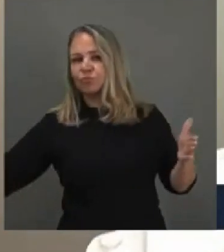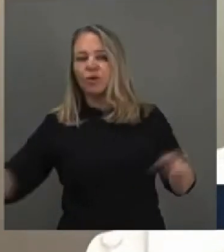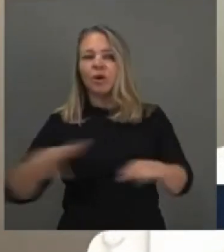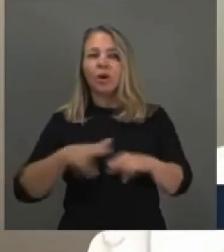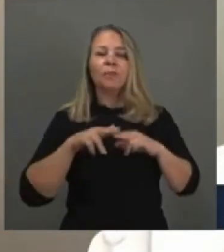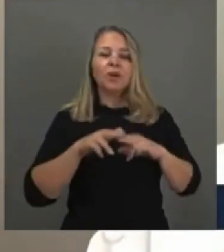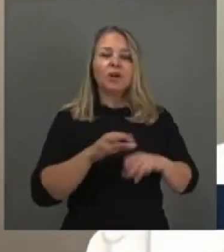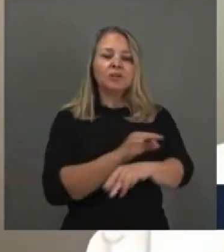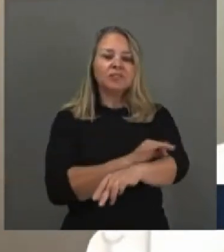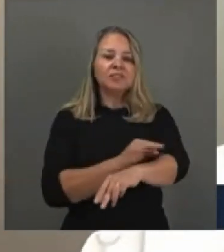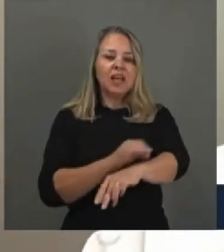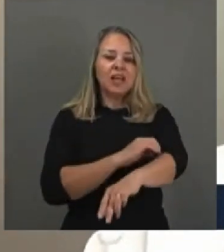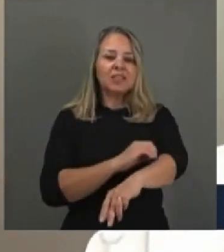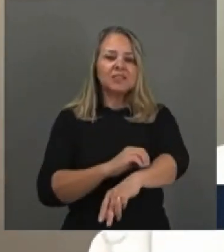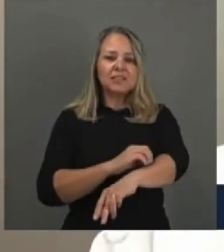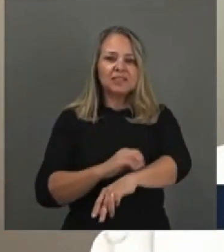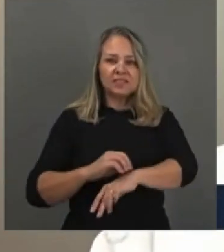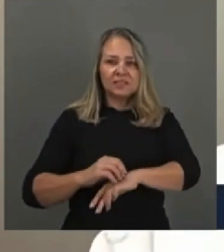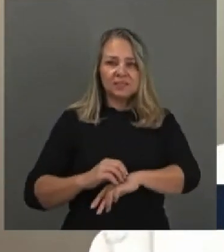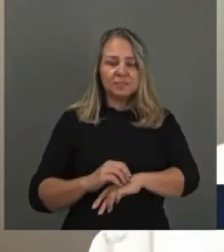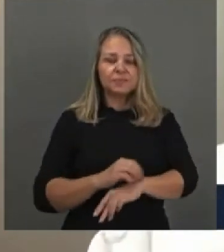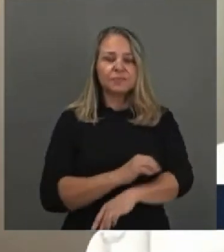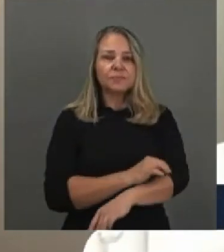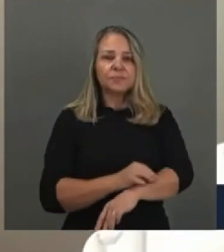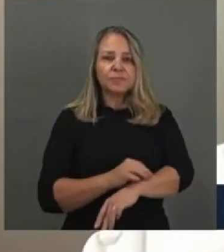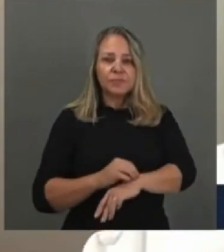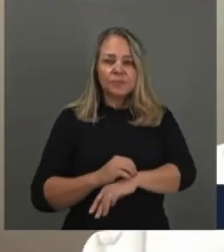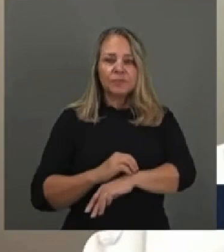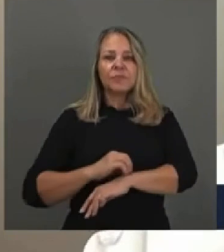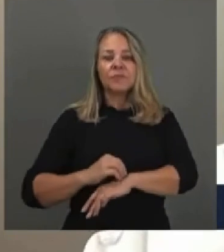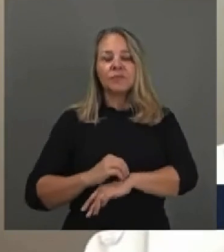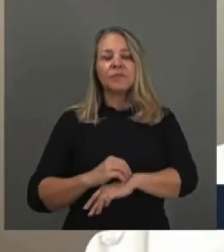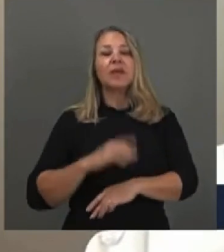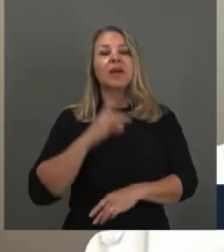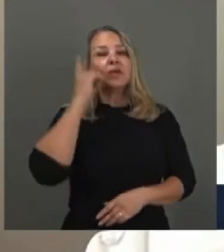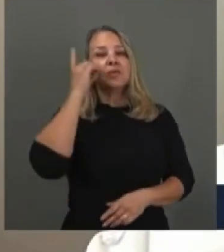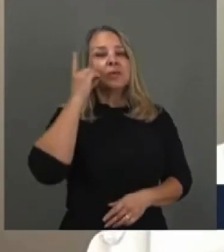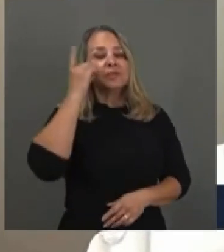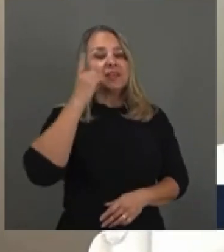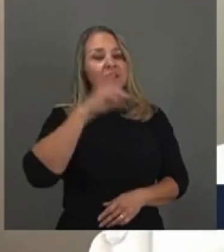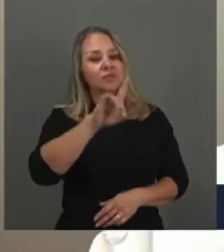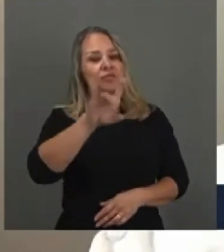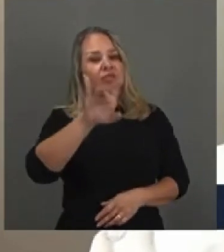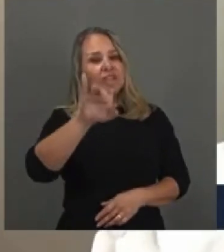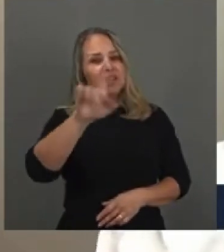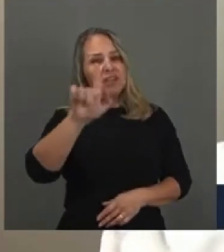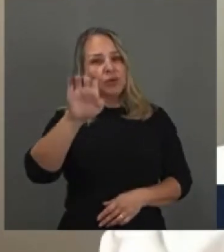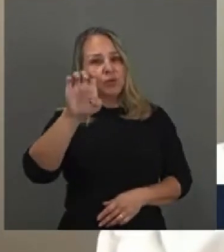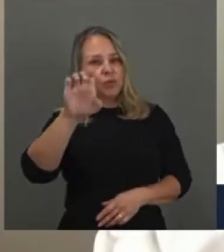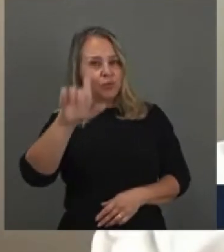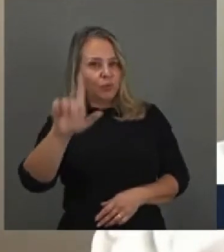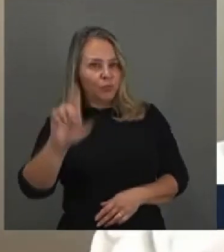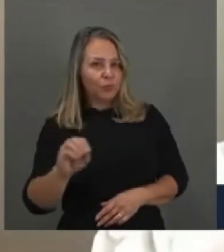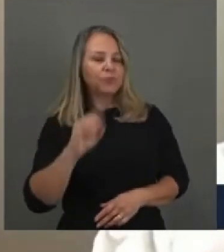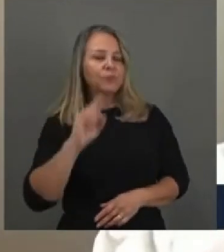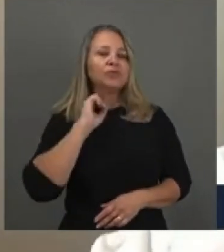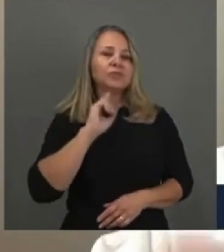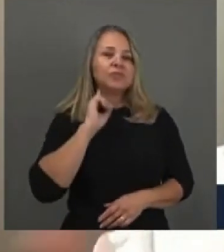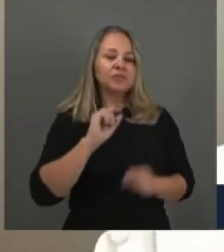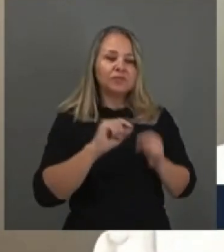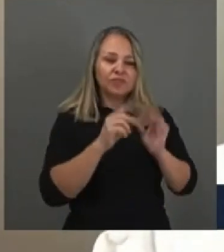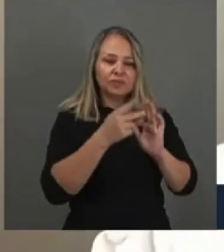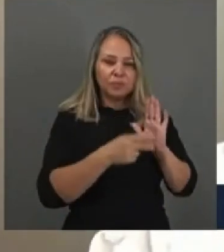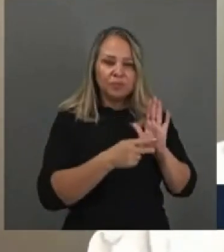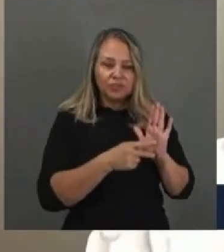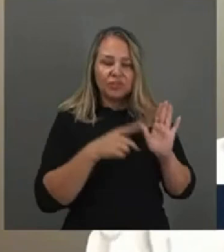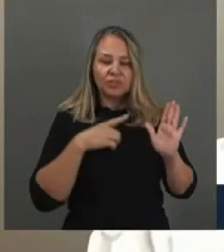rancenia. E o deputado Diogo, de Minas Gerais, Diego Andrade, de Minas Gerais, fez esse projeto e